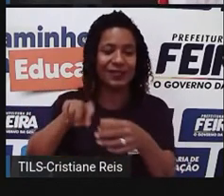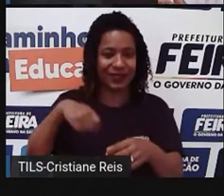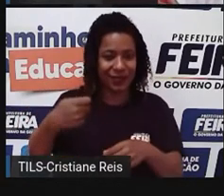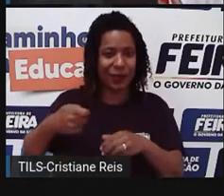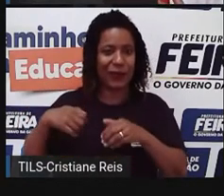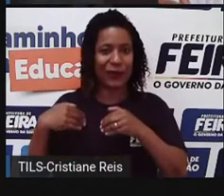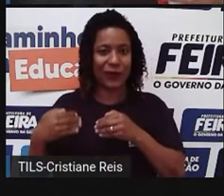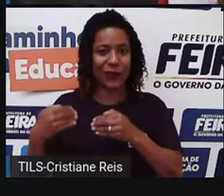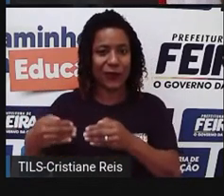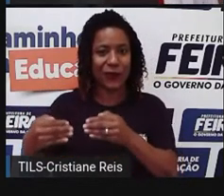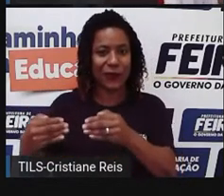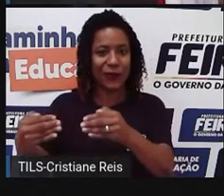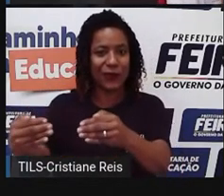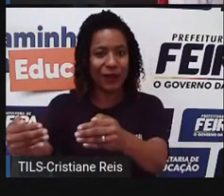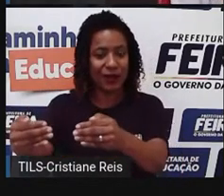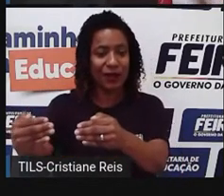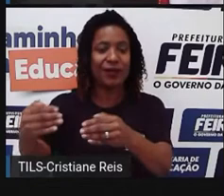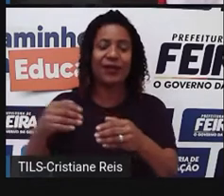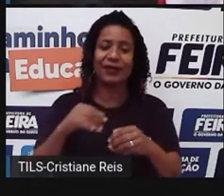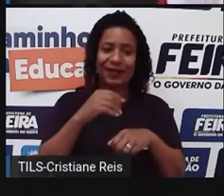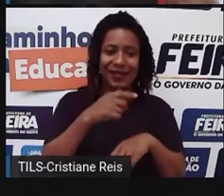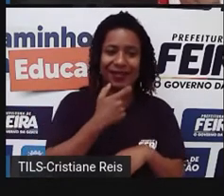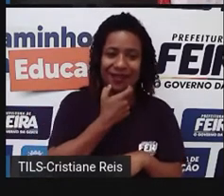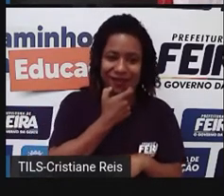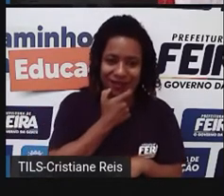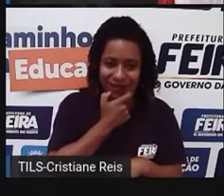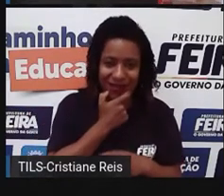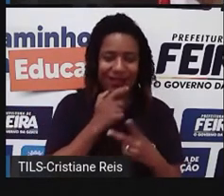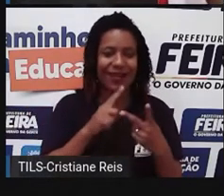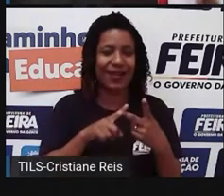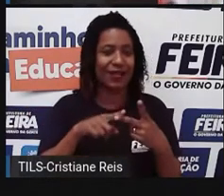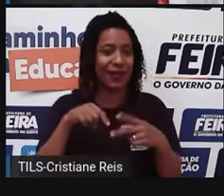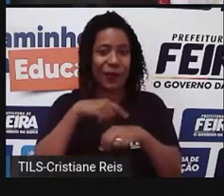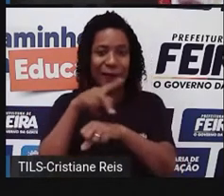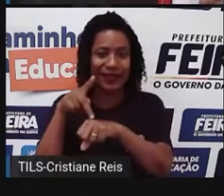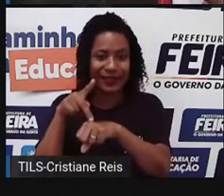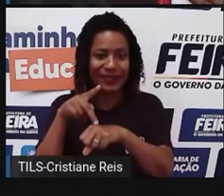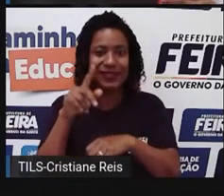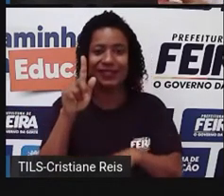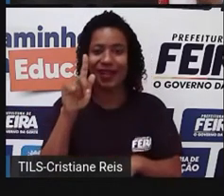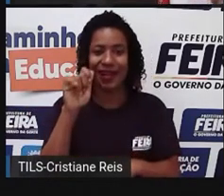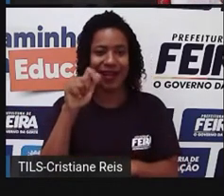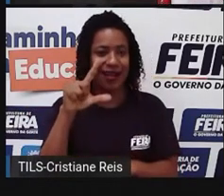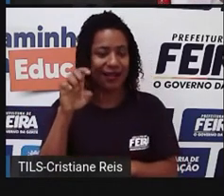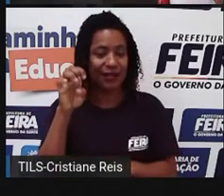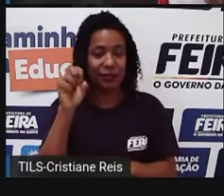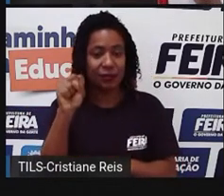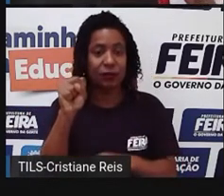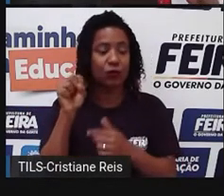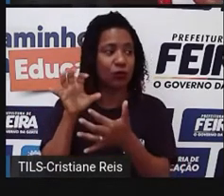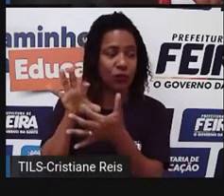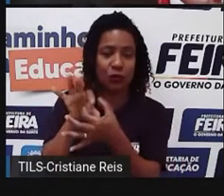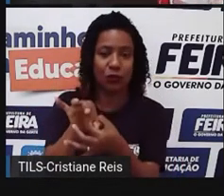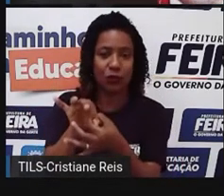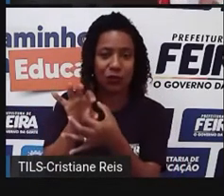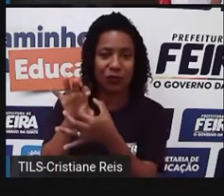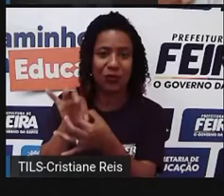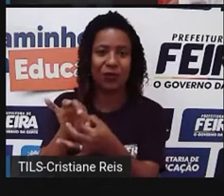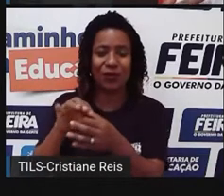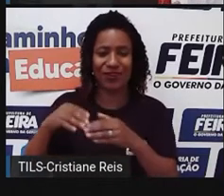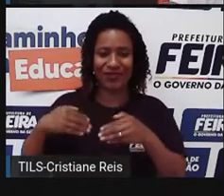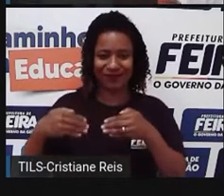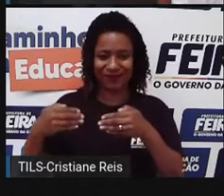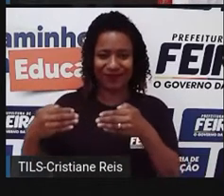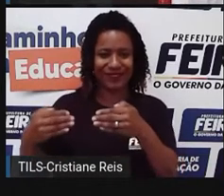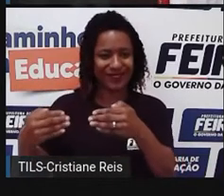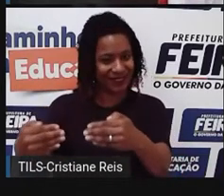você tem a Inglaterra, você tem o país de Galos, né. Então, de qualquer forma, você percebe que